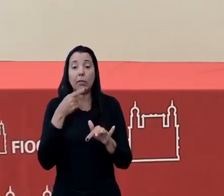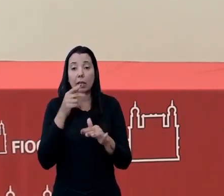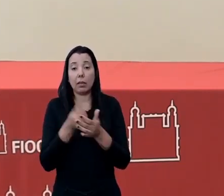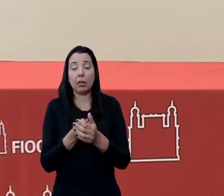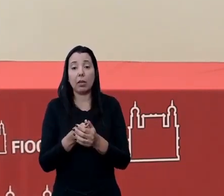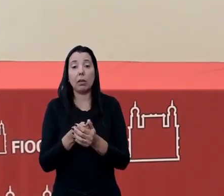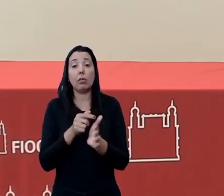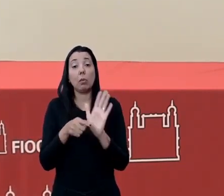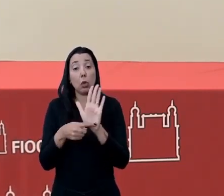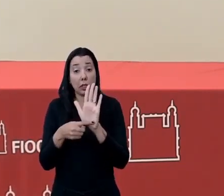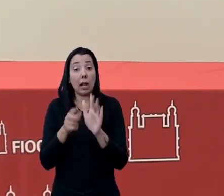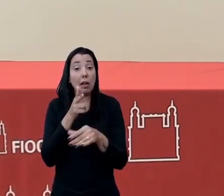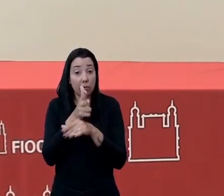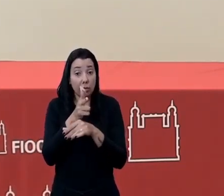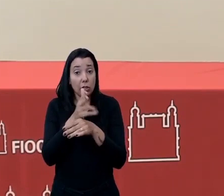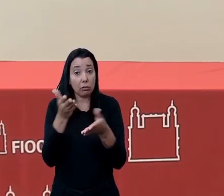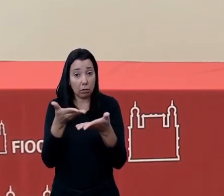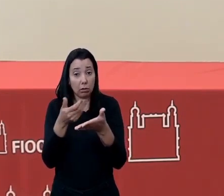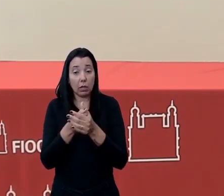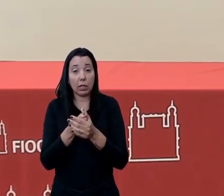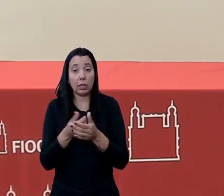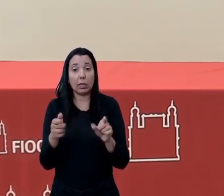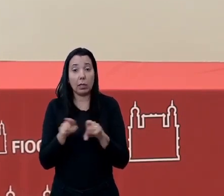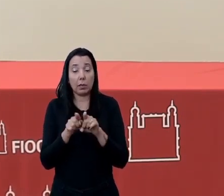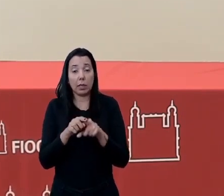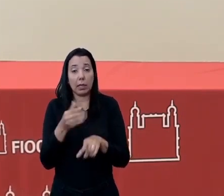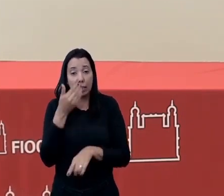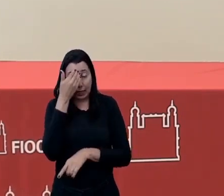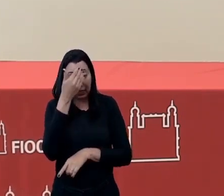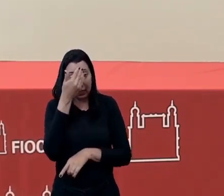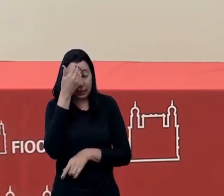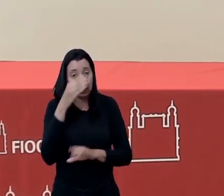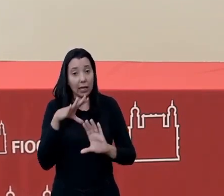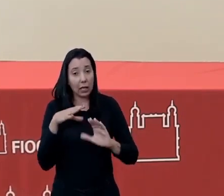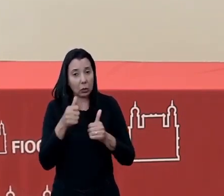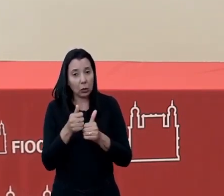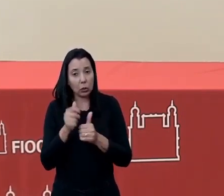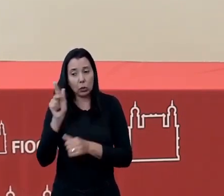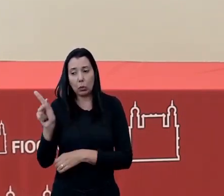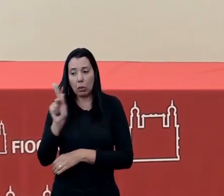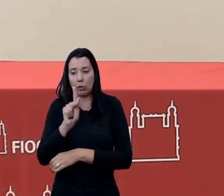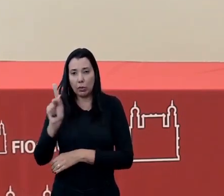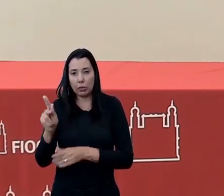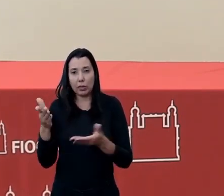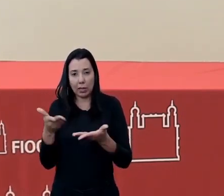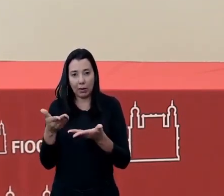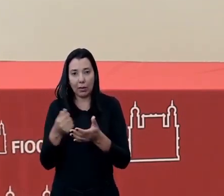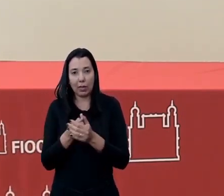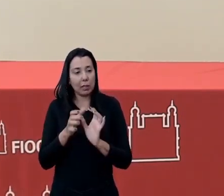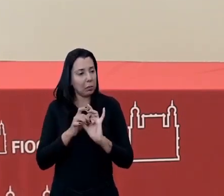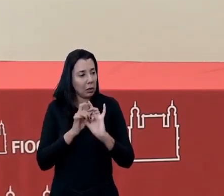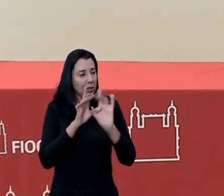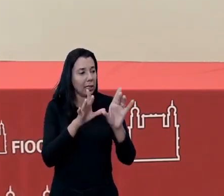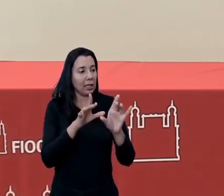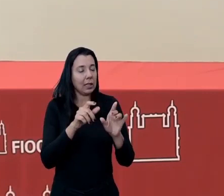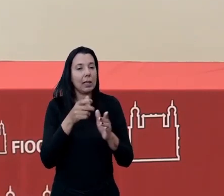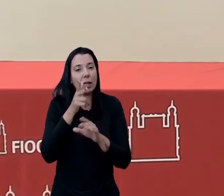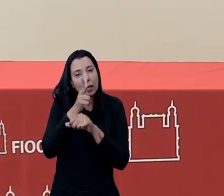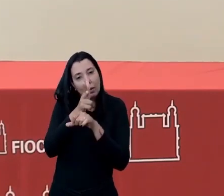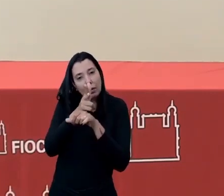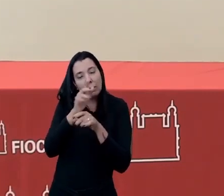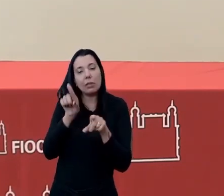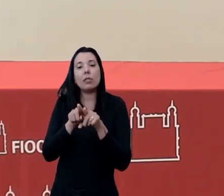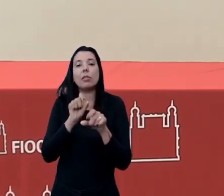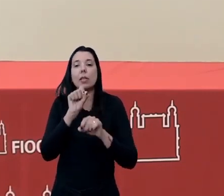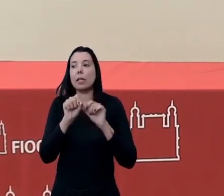vídeos, não é isso? A gente, eu também já quero agradecer a todos os docentes, agora nesse momento, que se disponibilizaram a gravar vídeos,